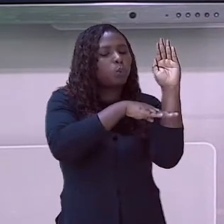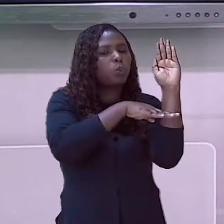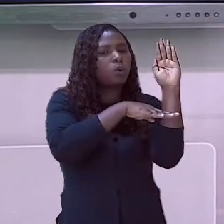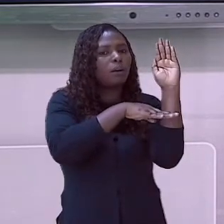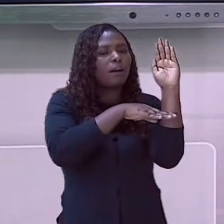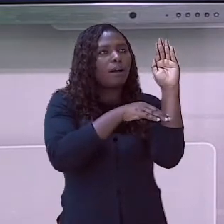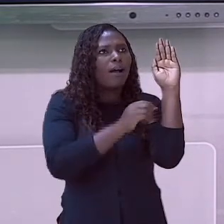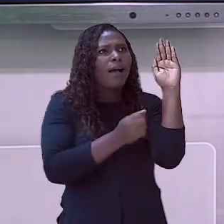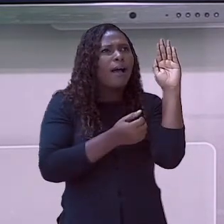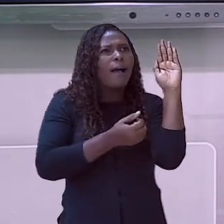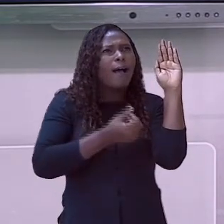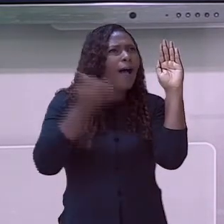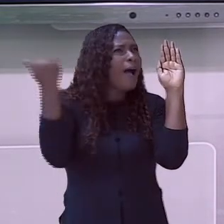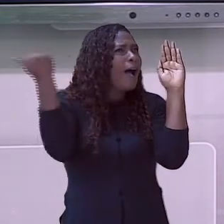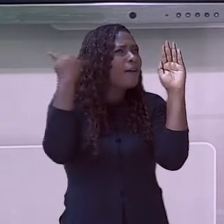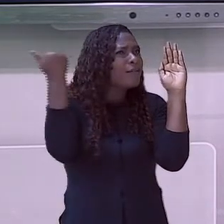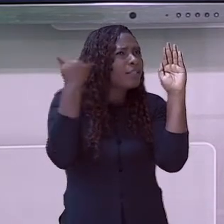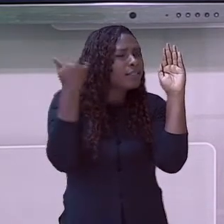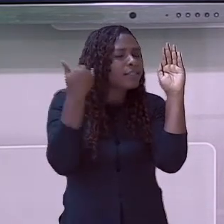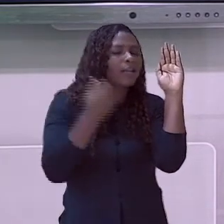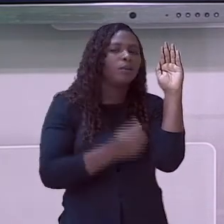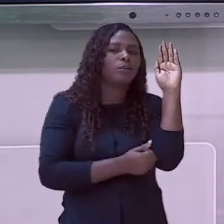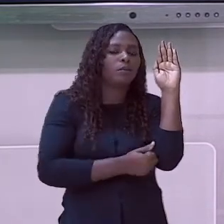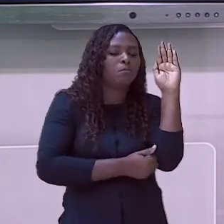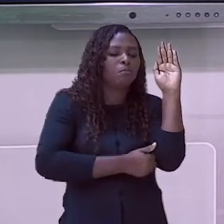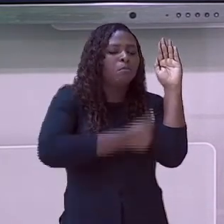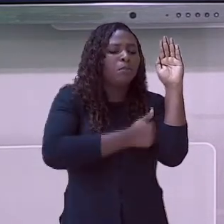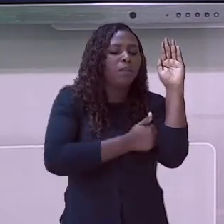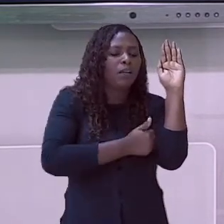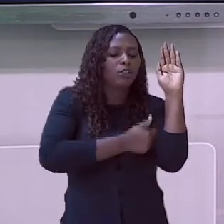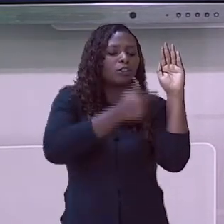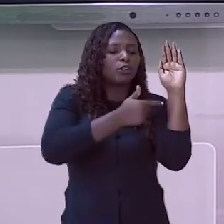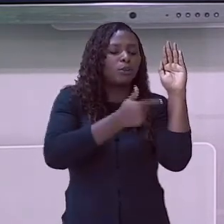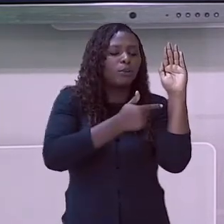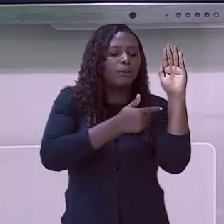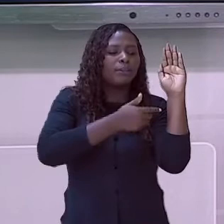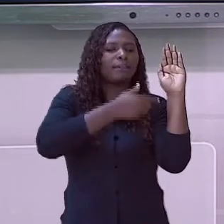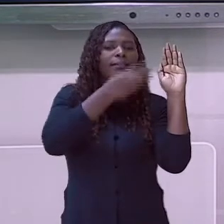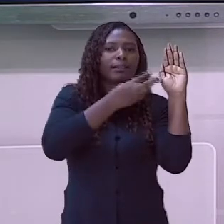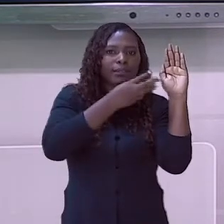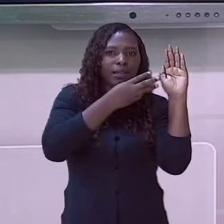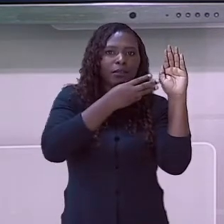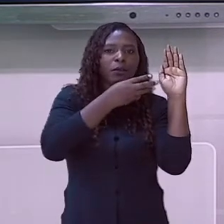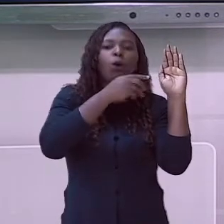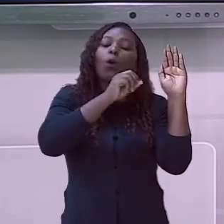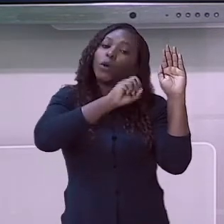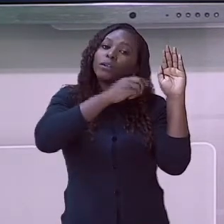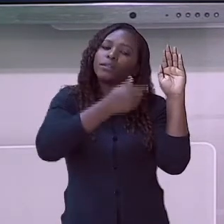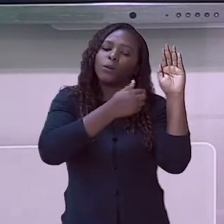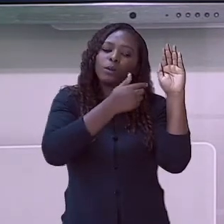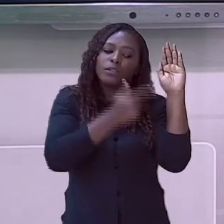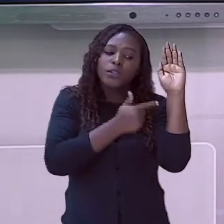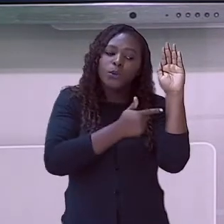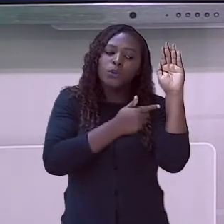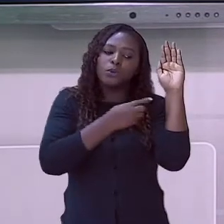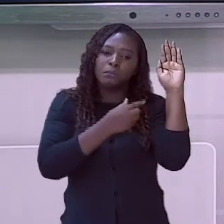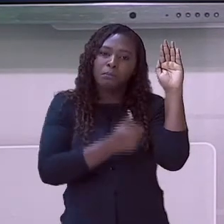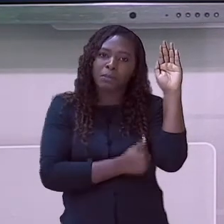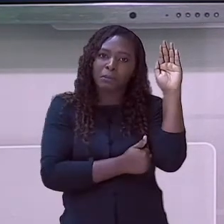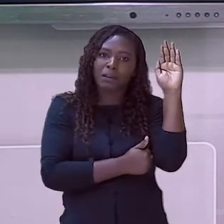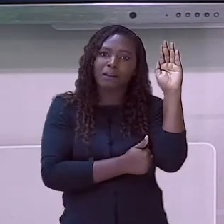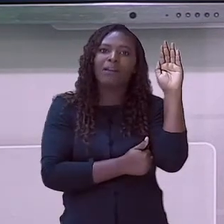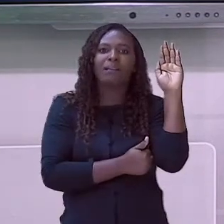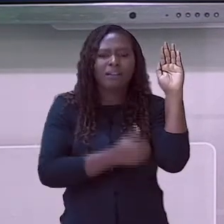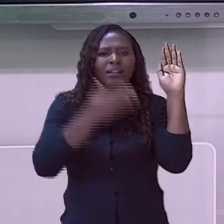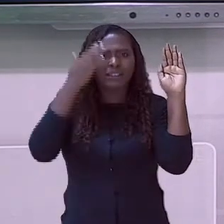sonoro diferenciado para subida e descida e para também, a partir